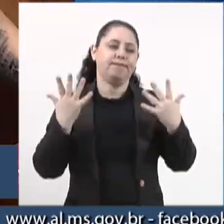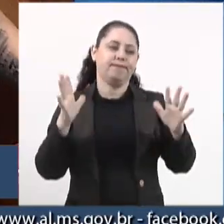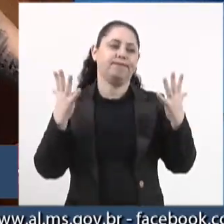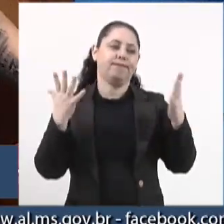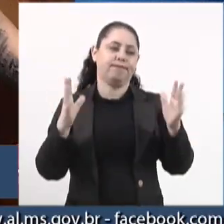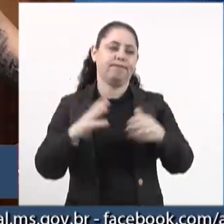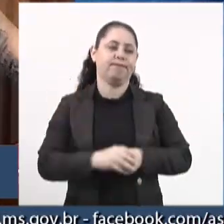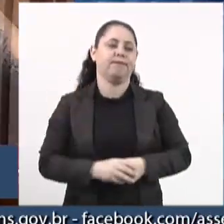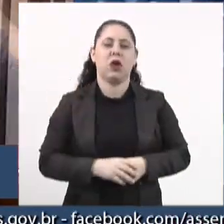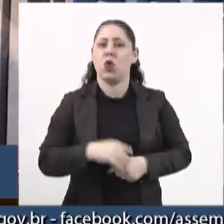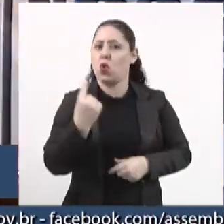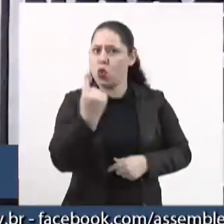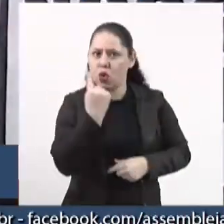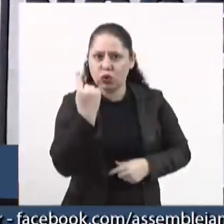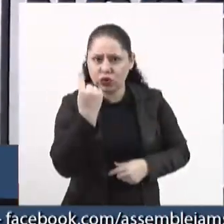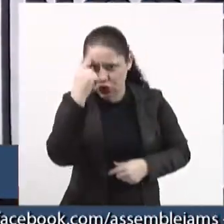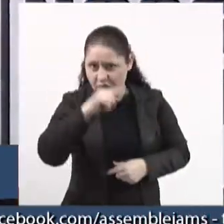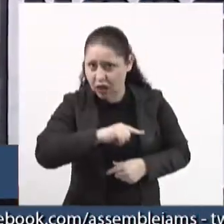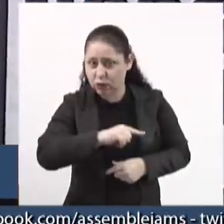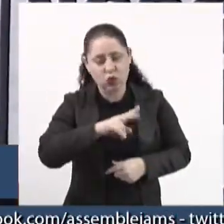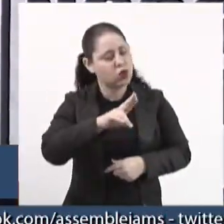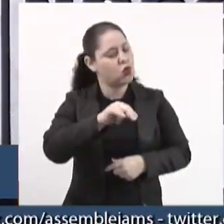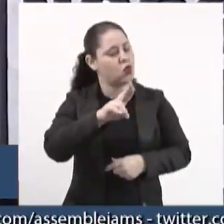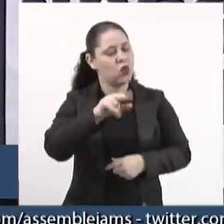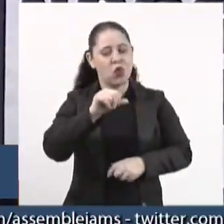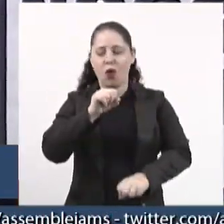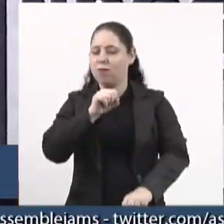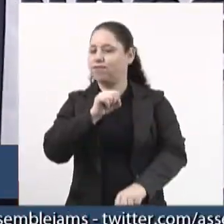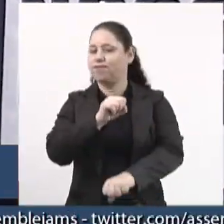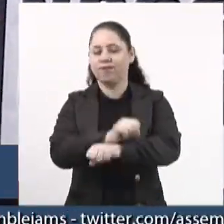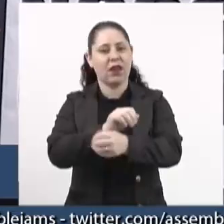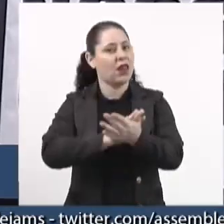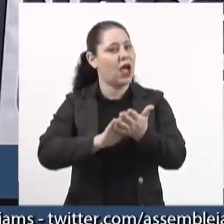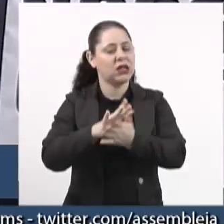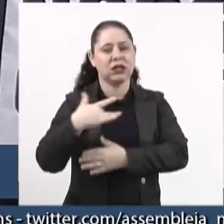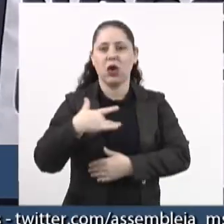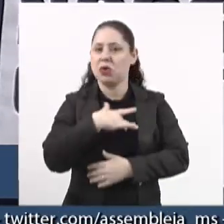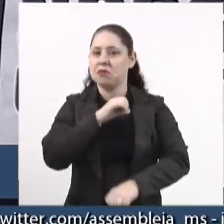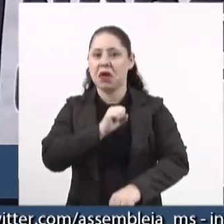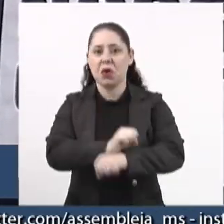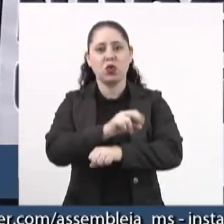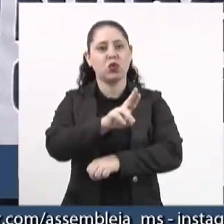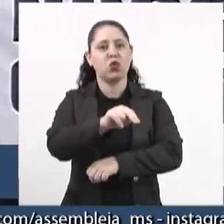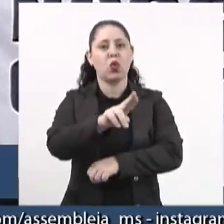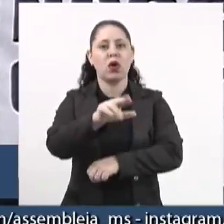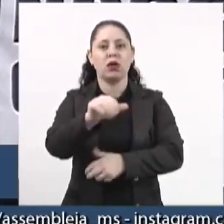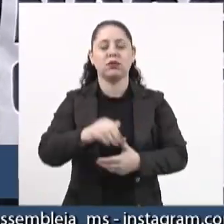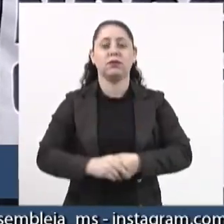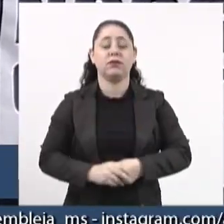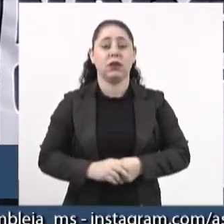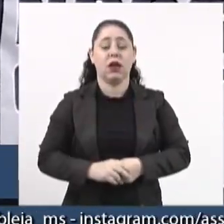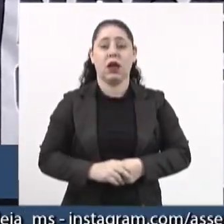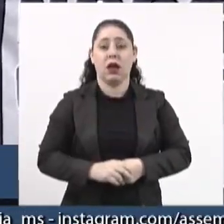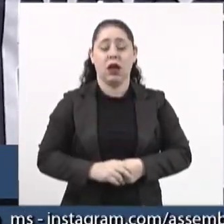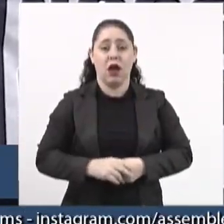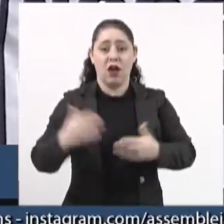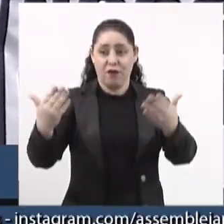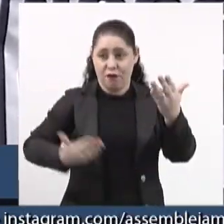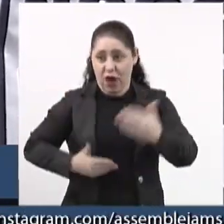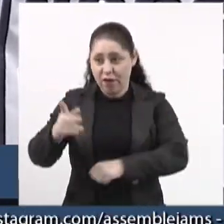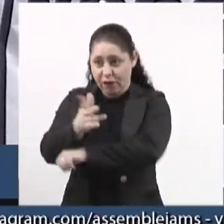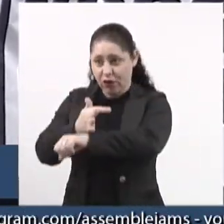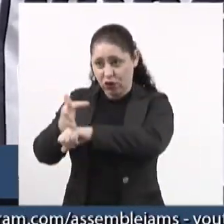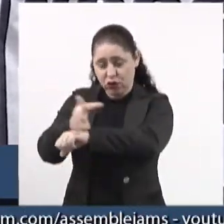Nem um dia. Nem um dia a saúde parou. Funcionários de férias.